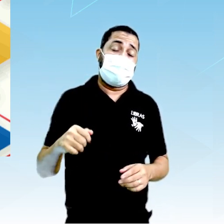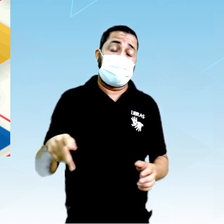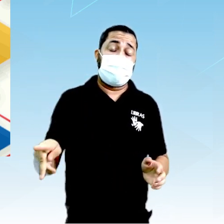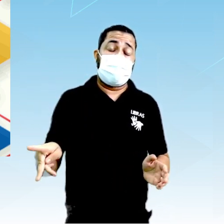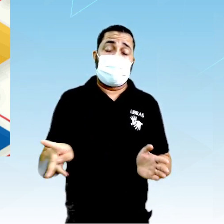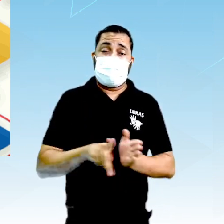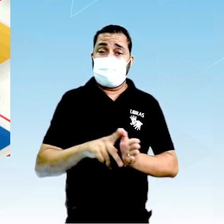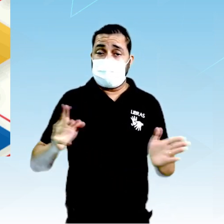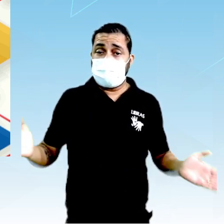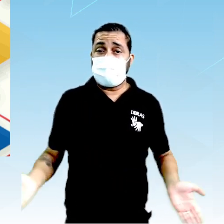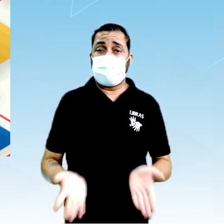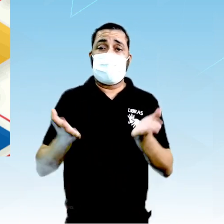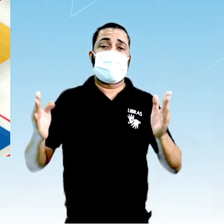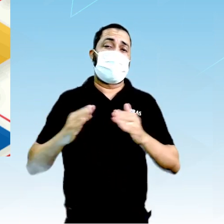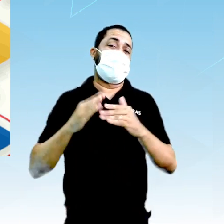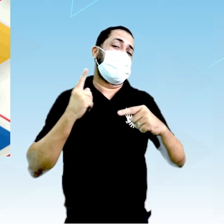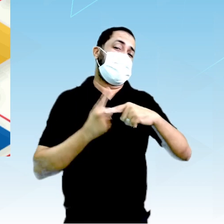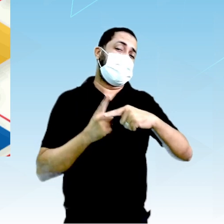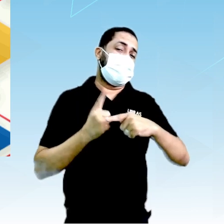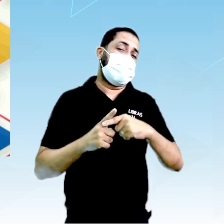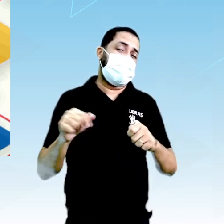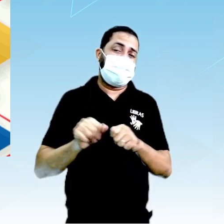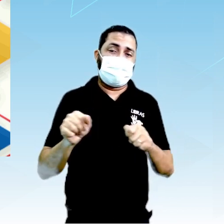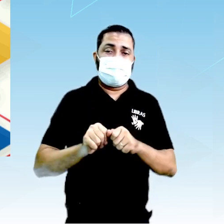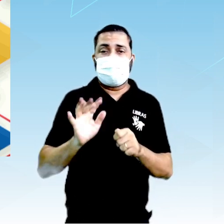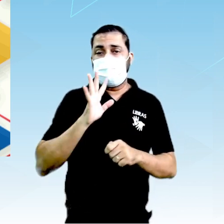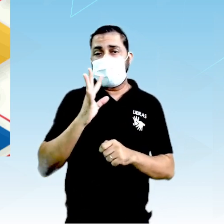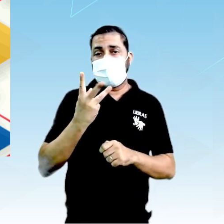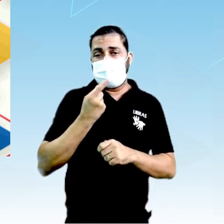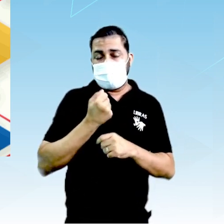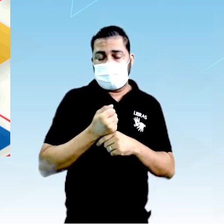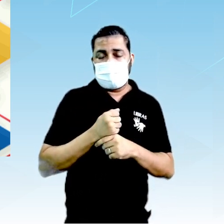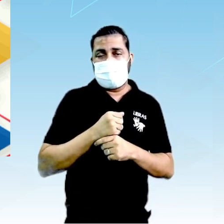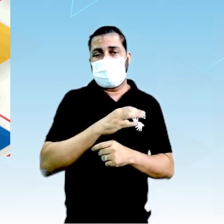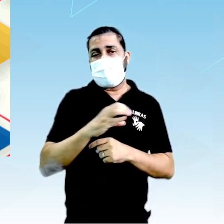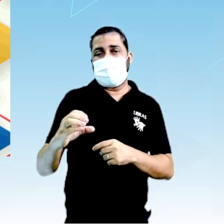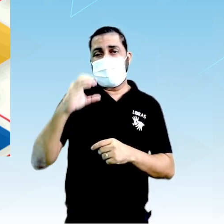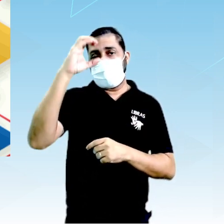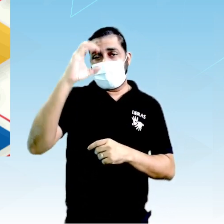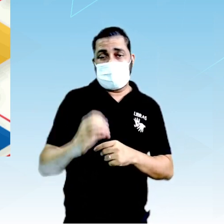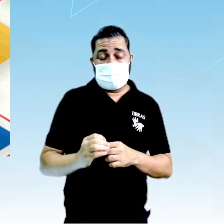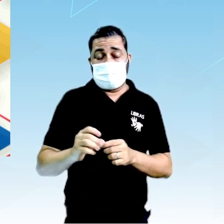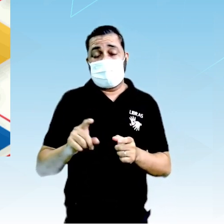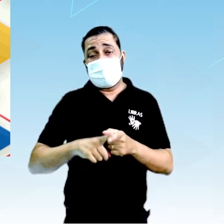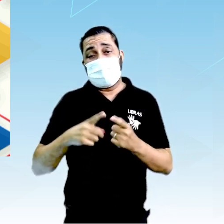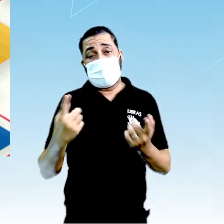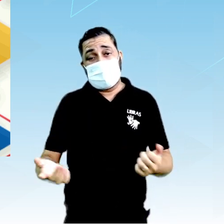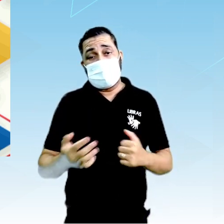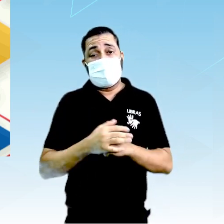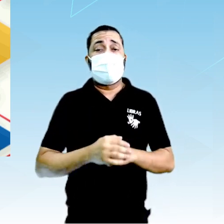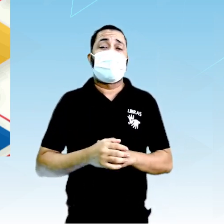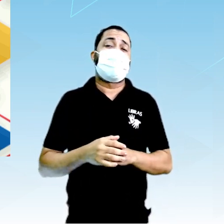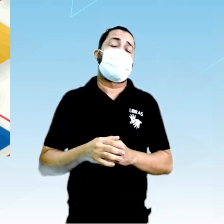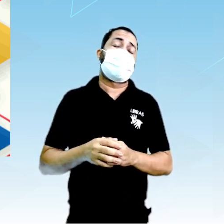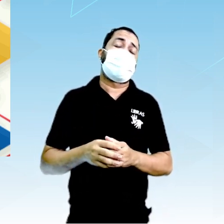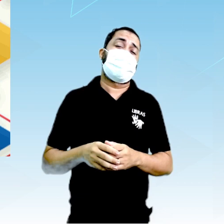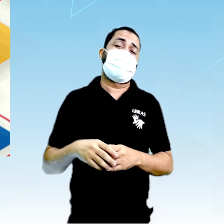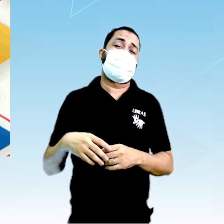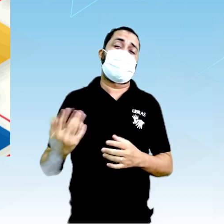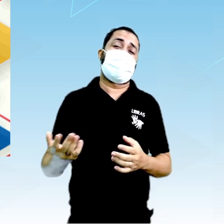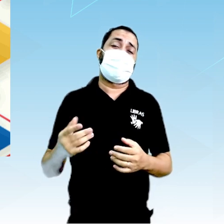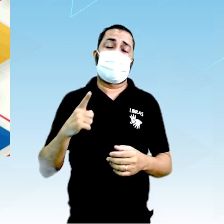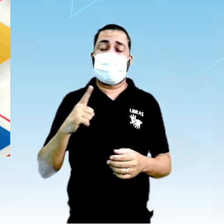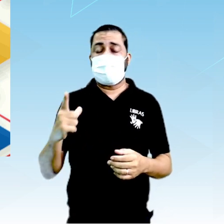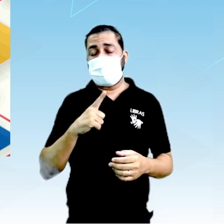influência da igreja na produção do conhecimento. da igreja católica. Mas, essencialmente, aqui,